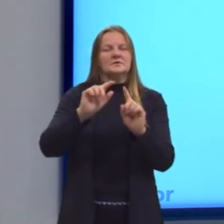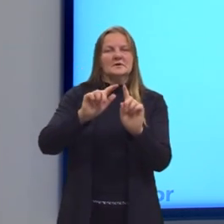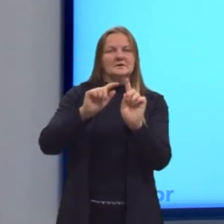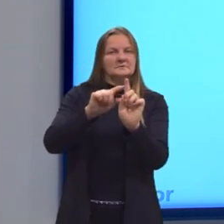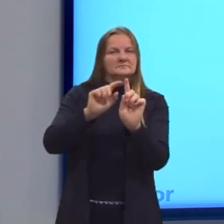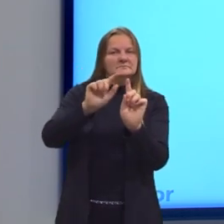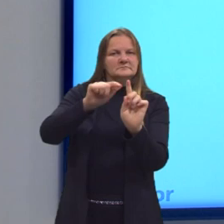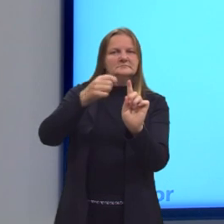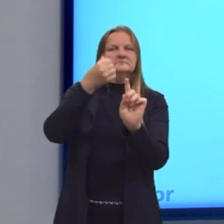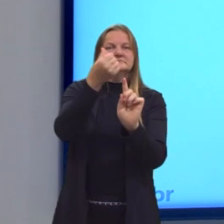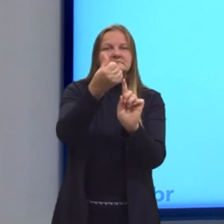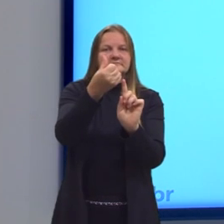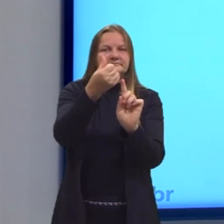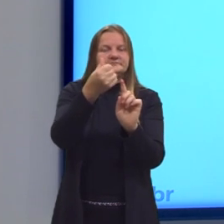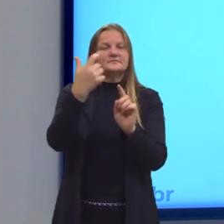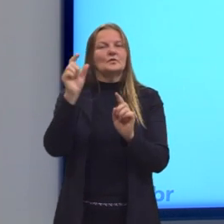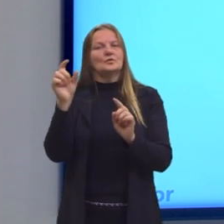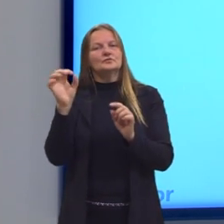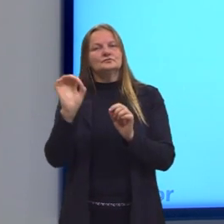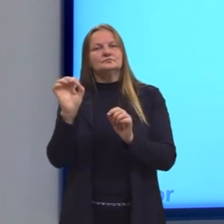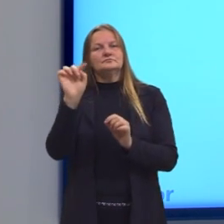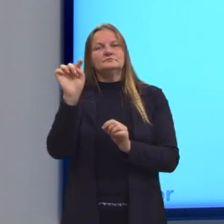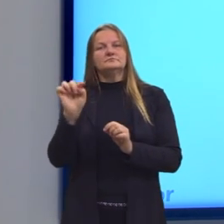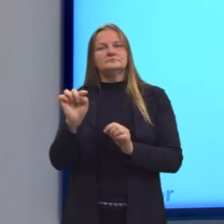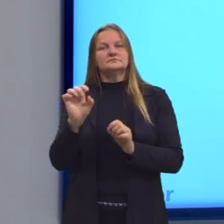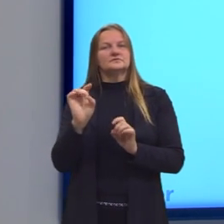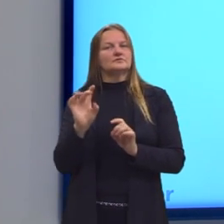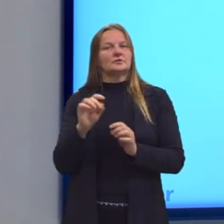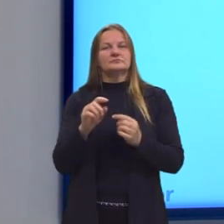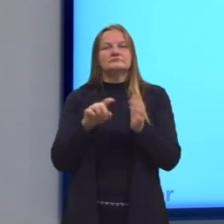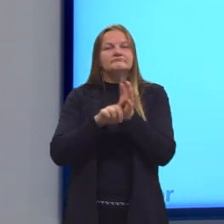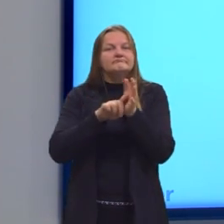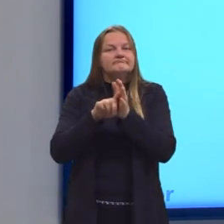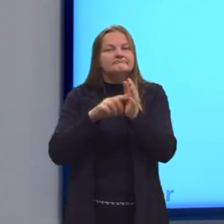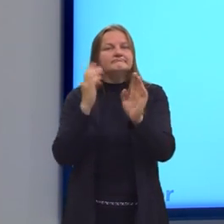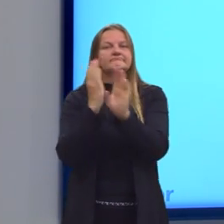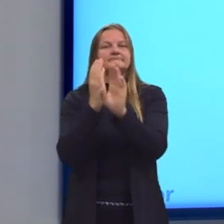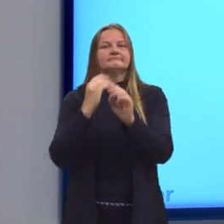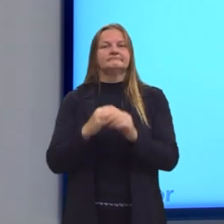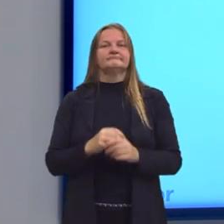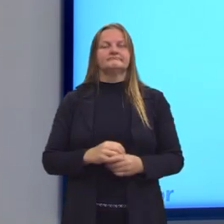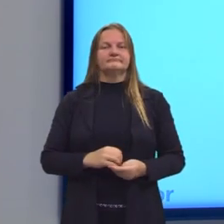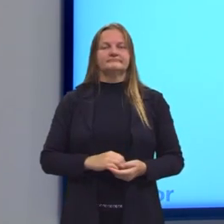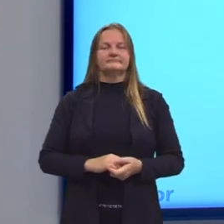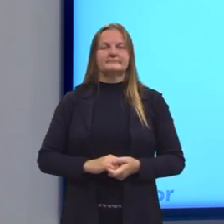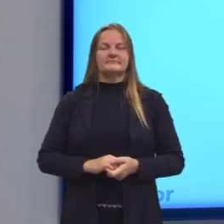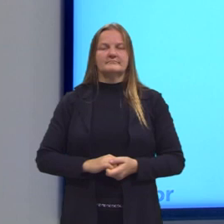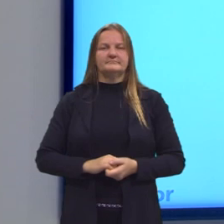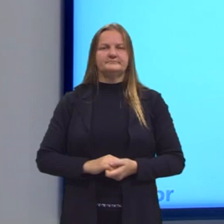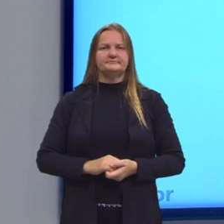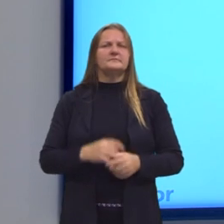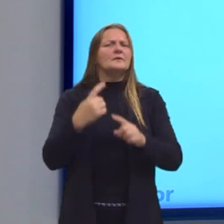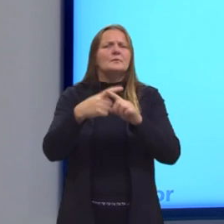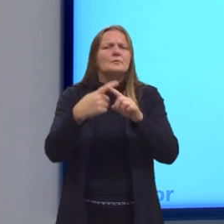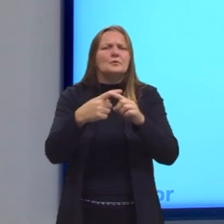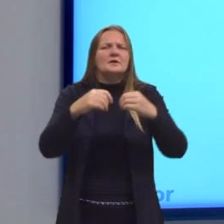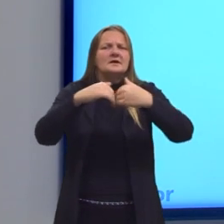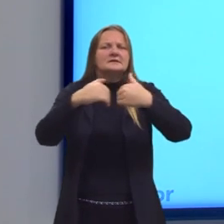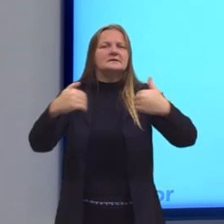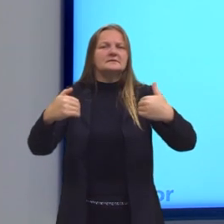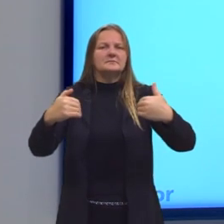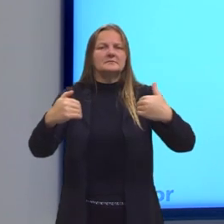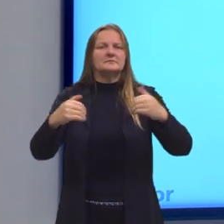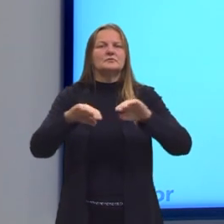6, enquanto o outro fator é Fibonacci elevado a 1. Por que separar dessa